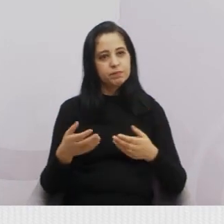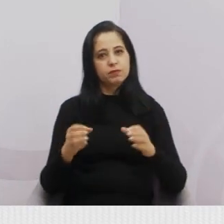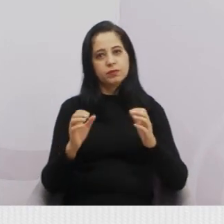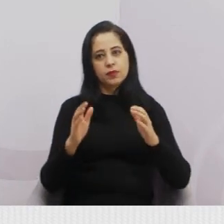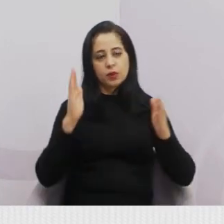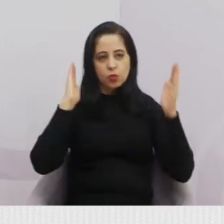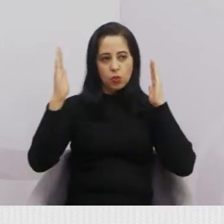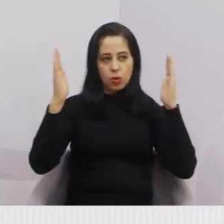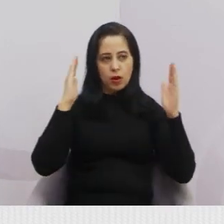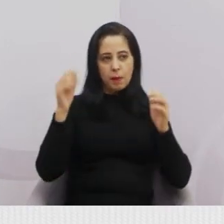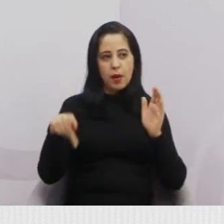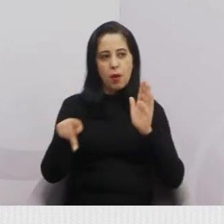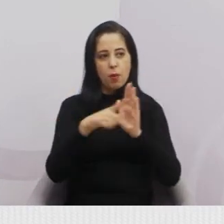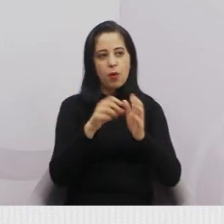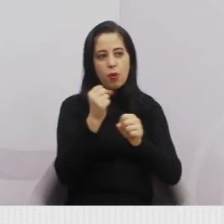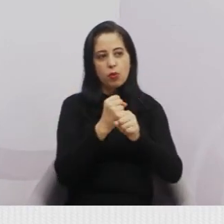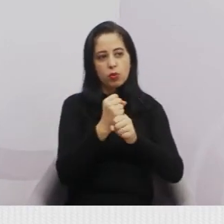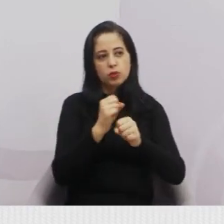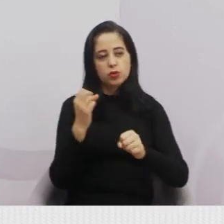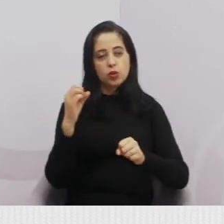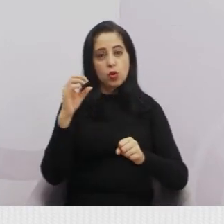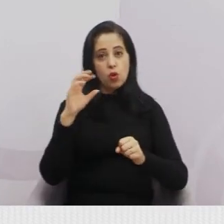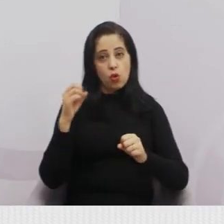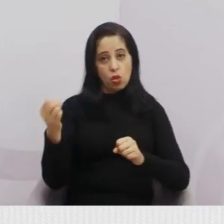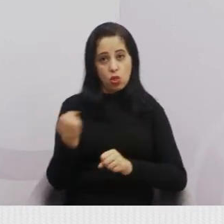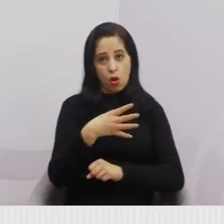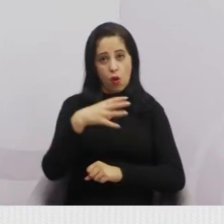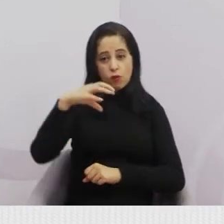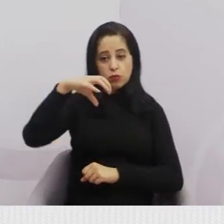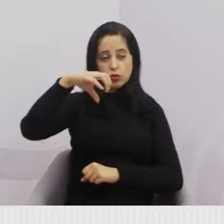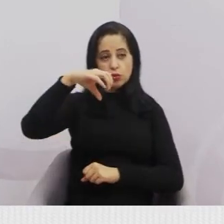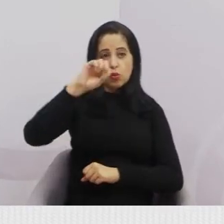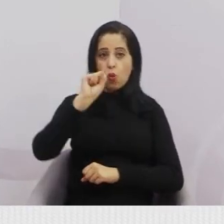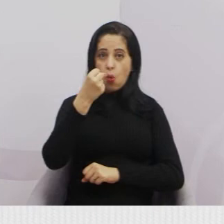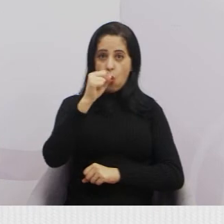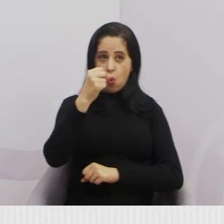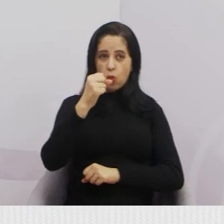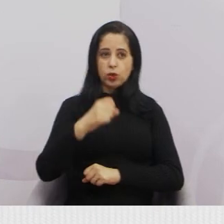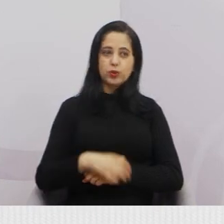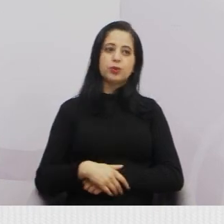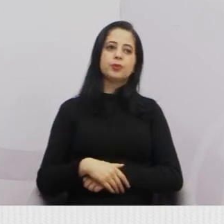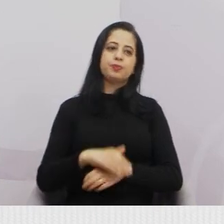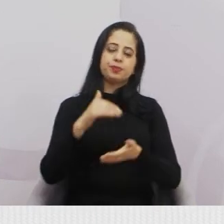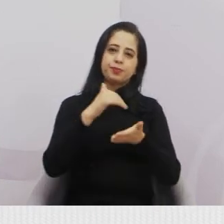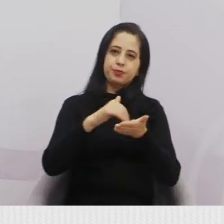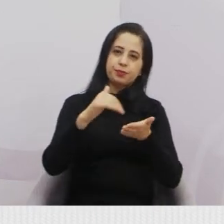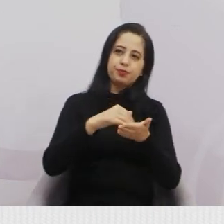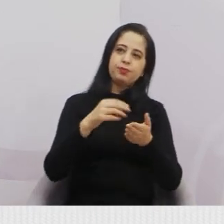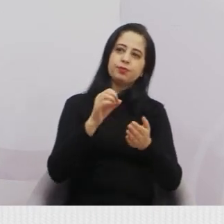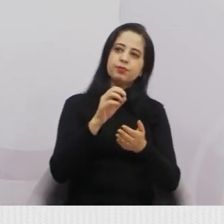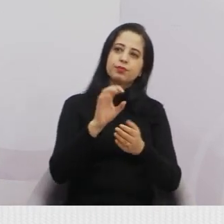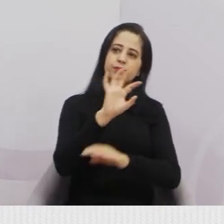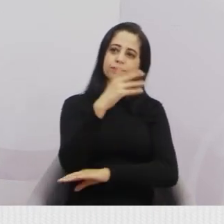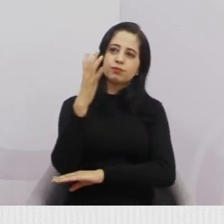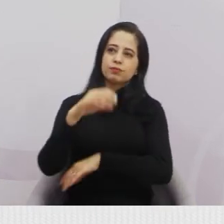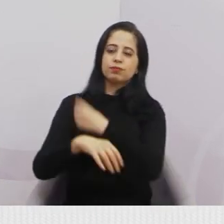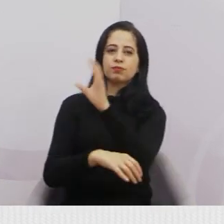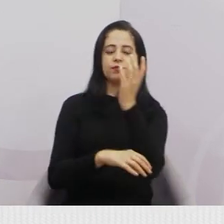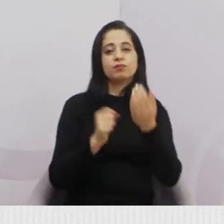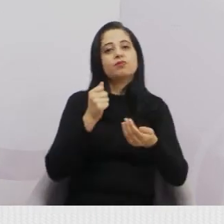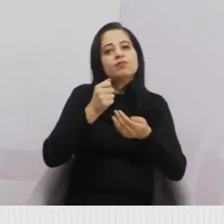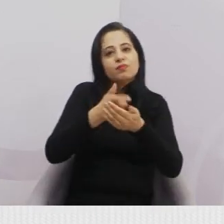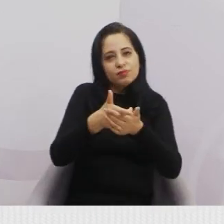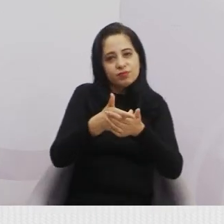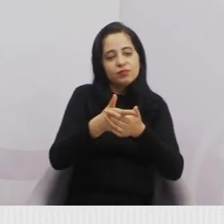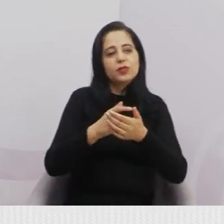equipamentos, que, no total, são oito, que a Secretaria de Meio Ambiente adquiriu para fazer o